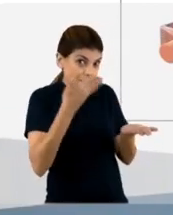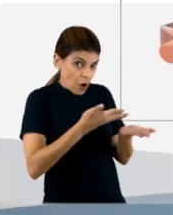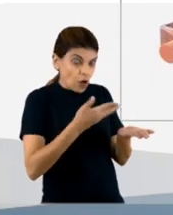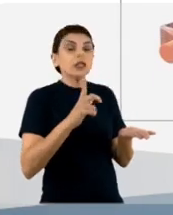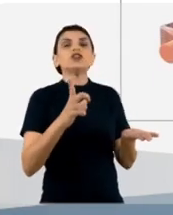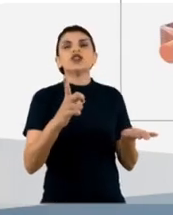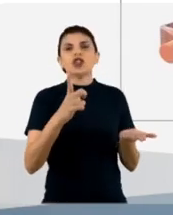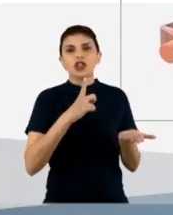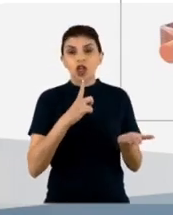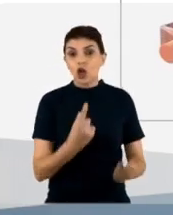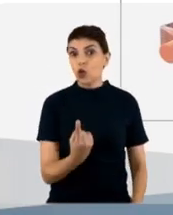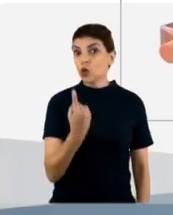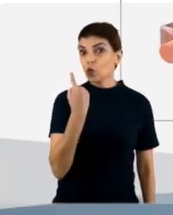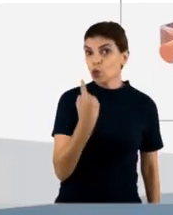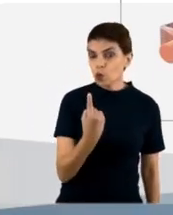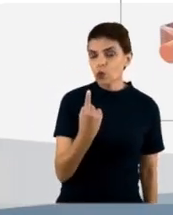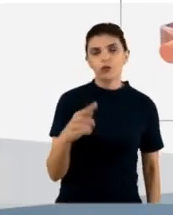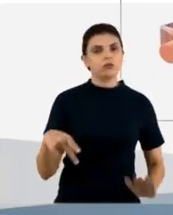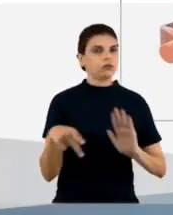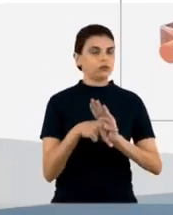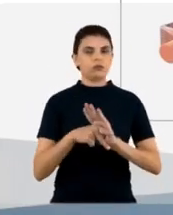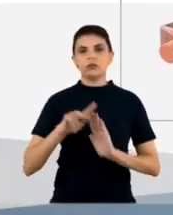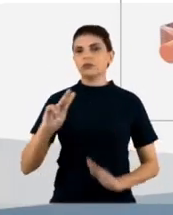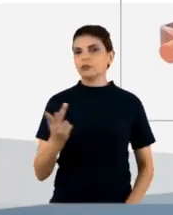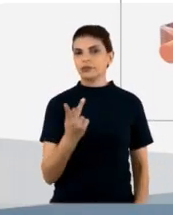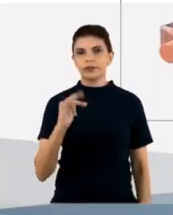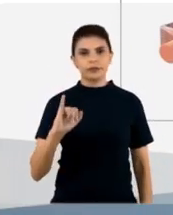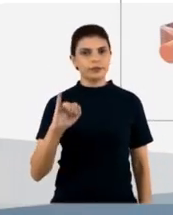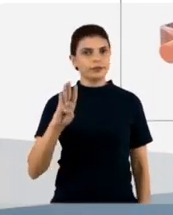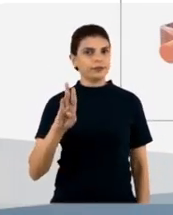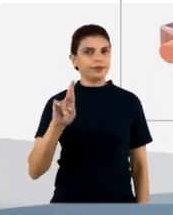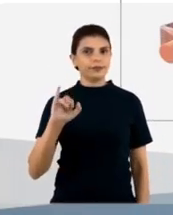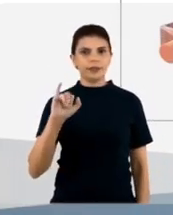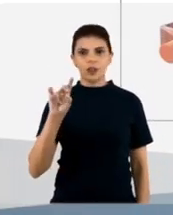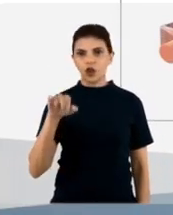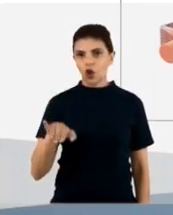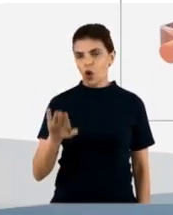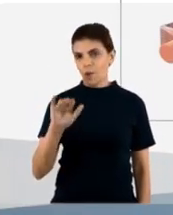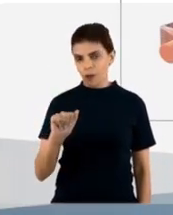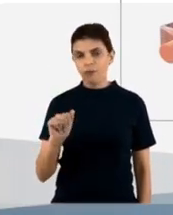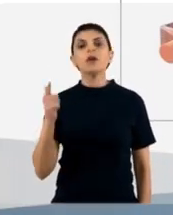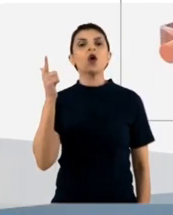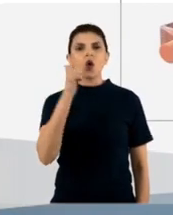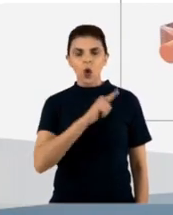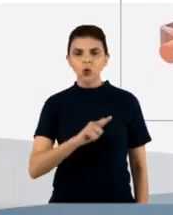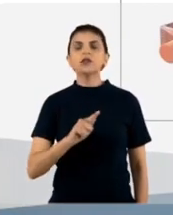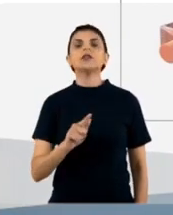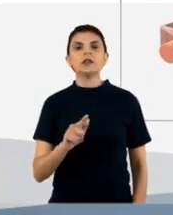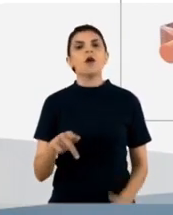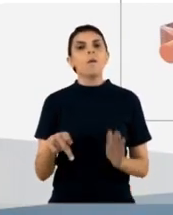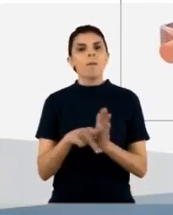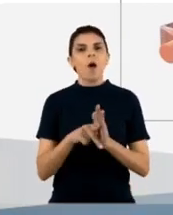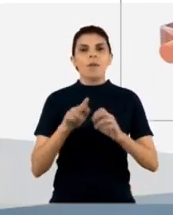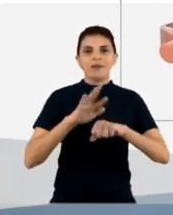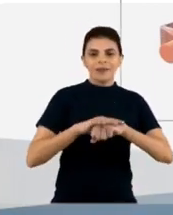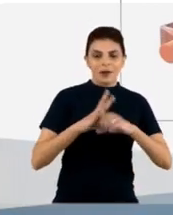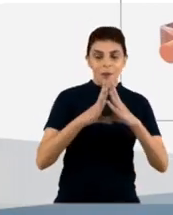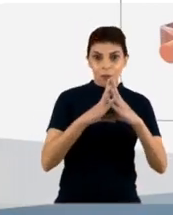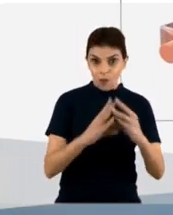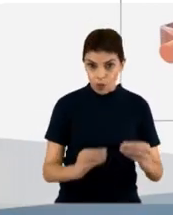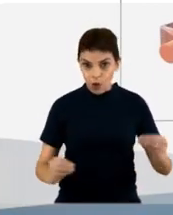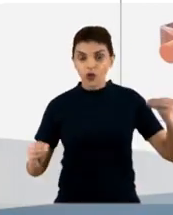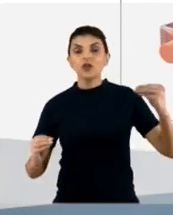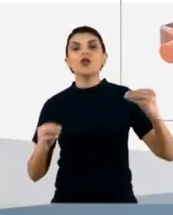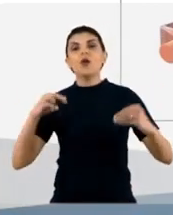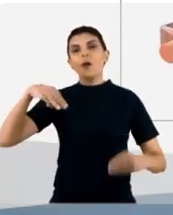nós tenhamos um hibridoma somente. Então, a gente vai, a partir daí, obter os anticorpos monoclonais, ou seja,